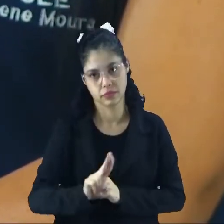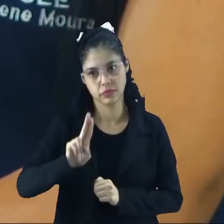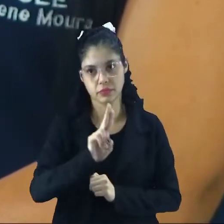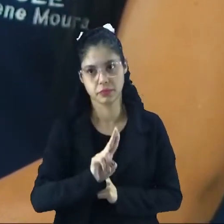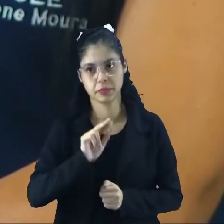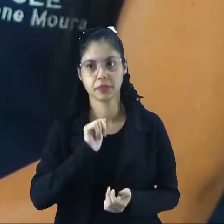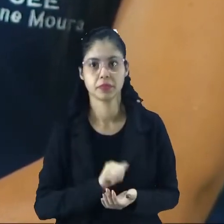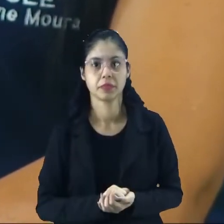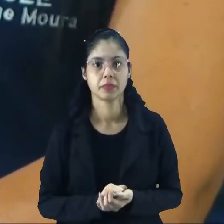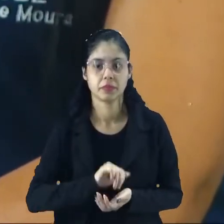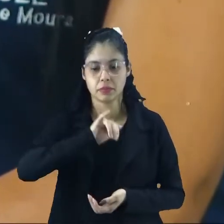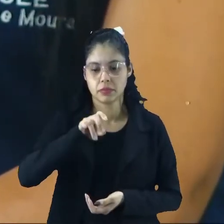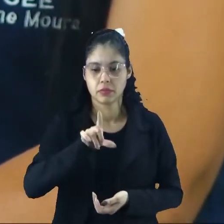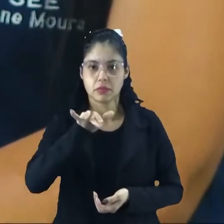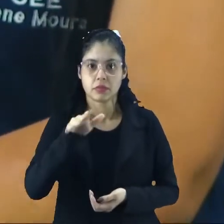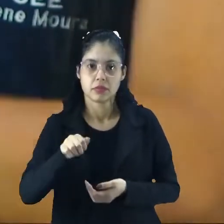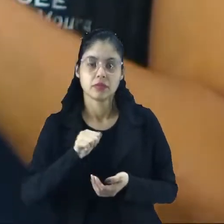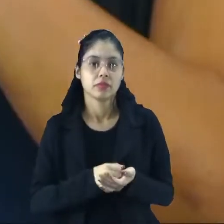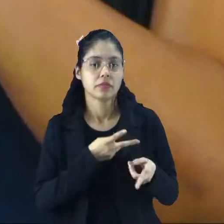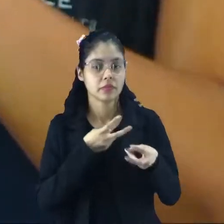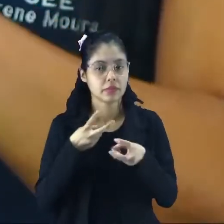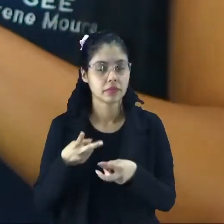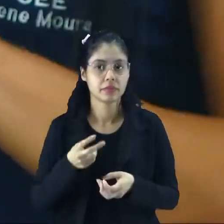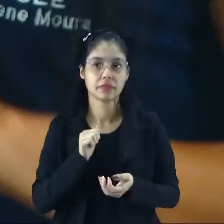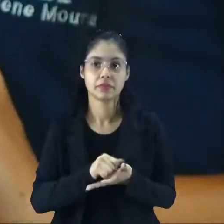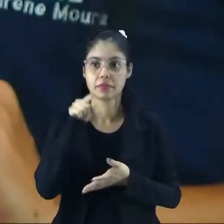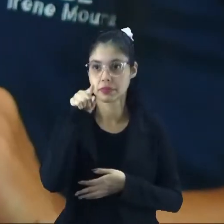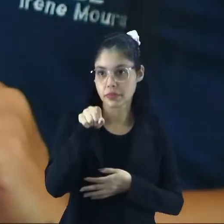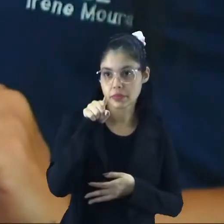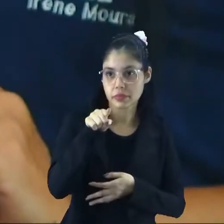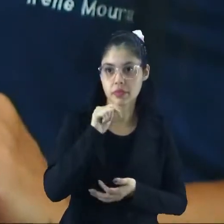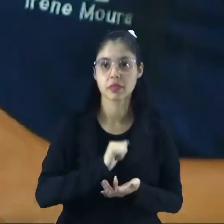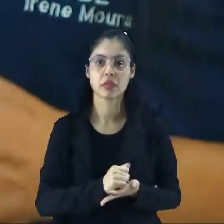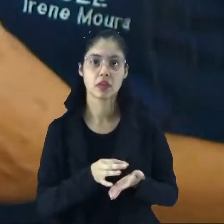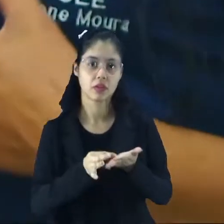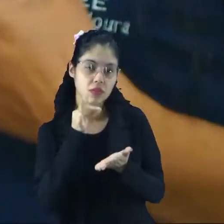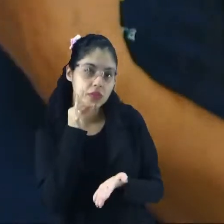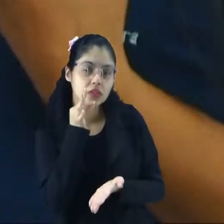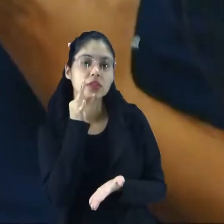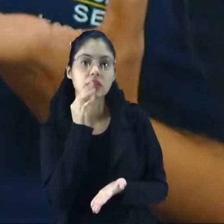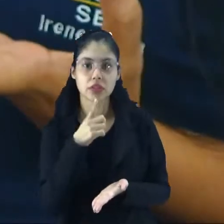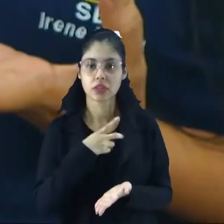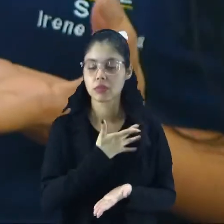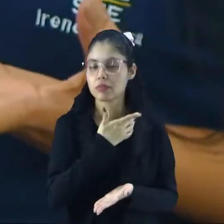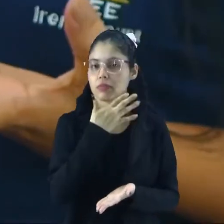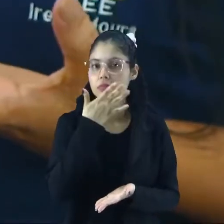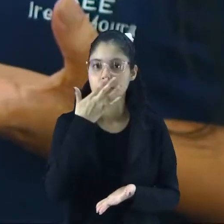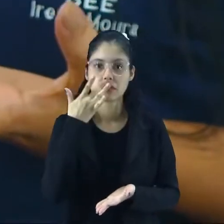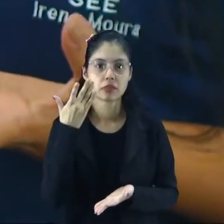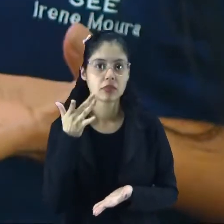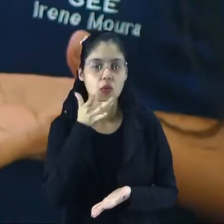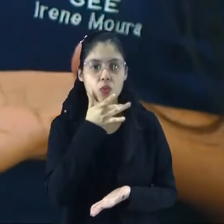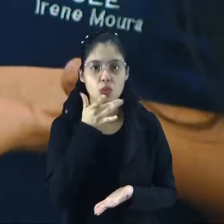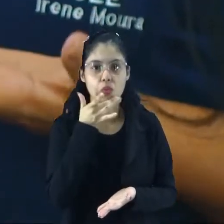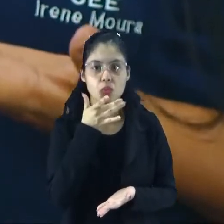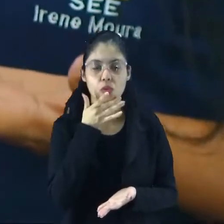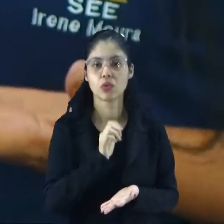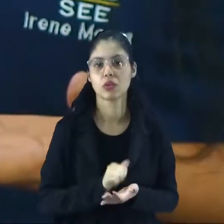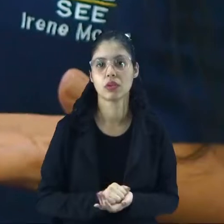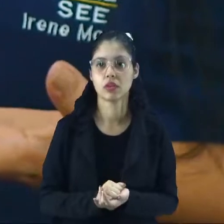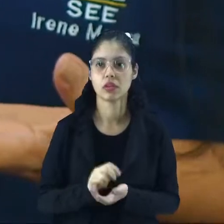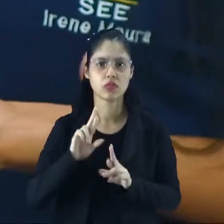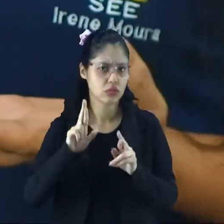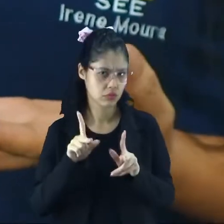preparado. E a Júlia percebeu que esse café, ele tem o cheiro e o gosto, né,